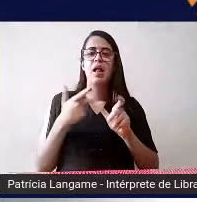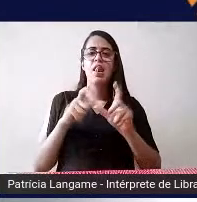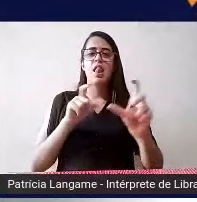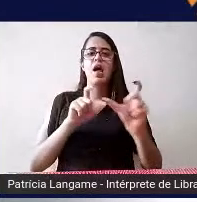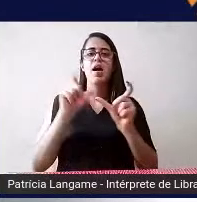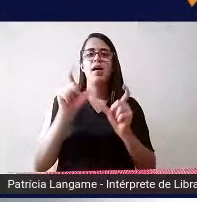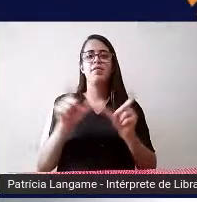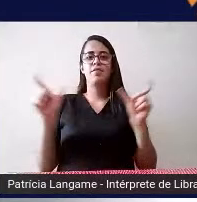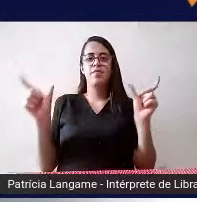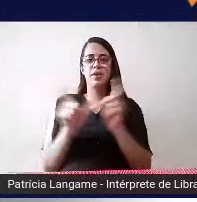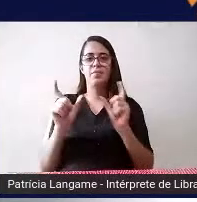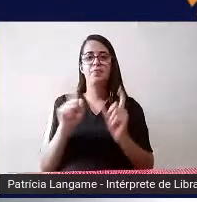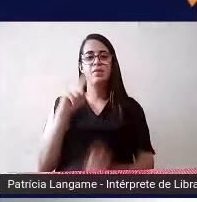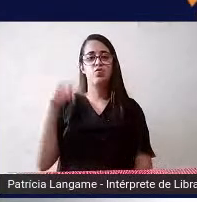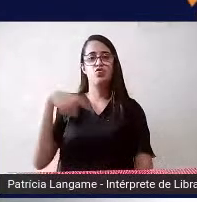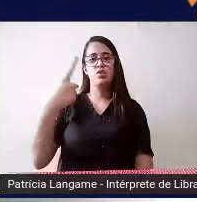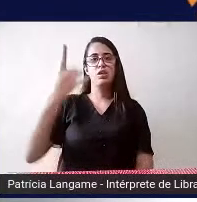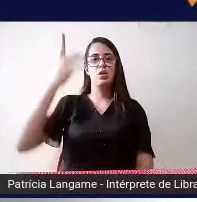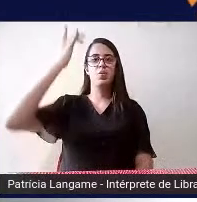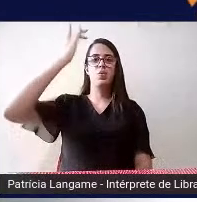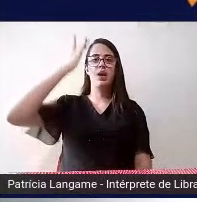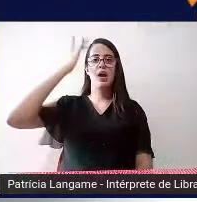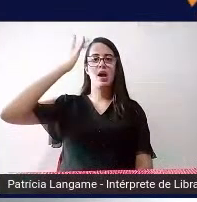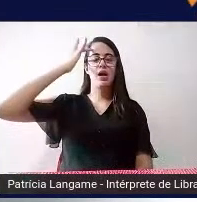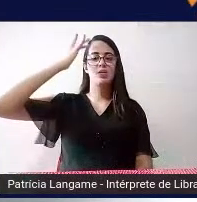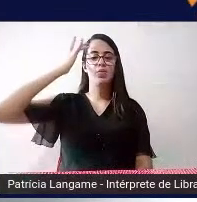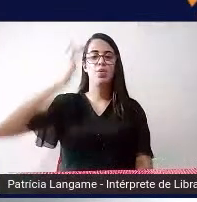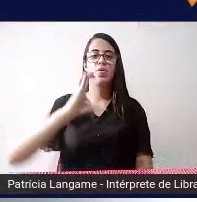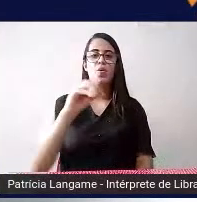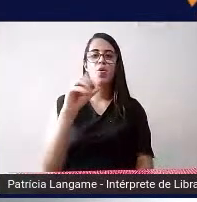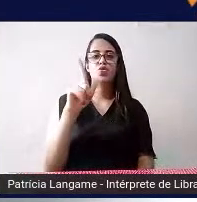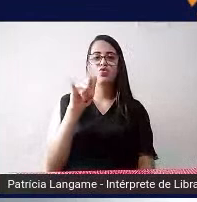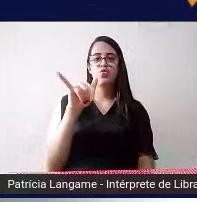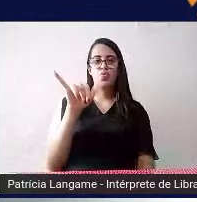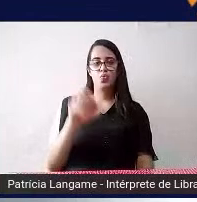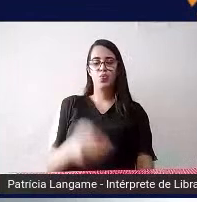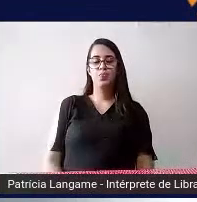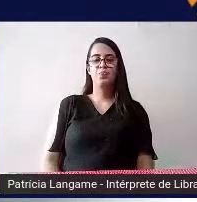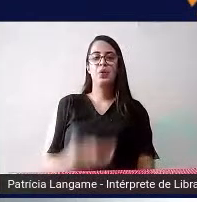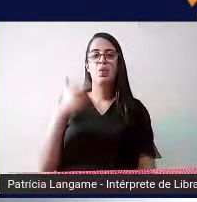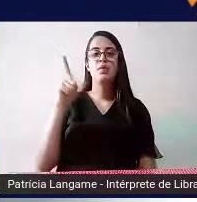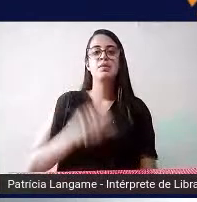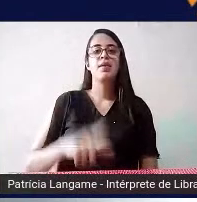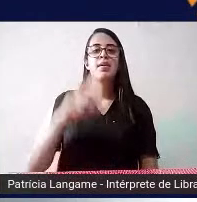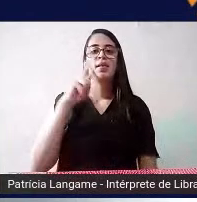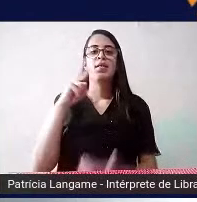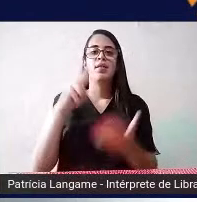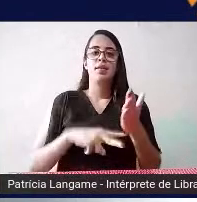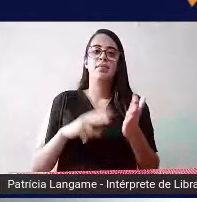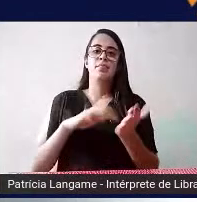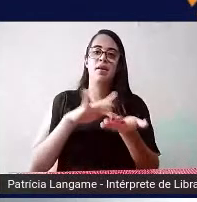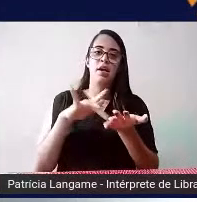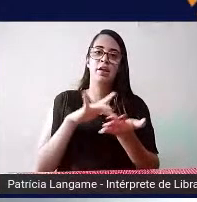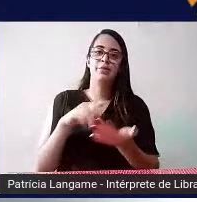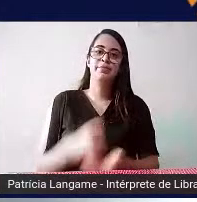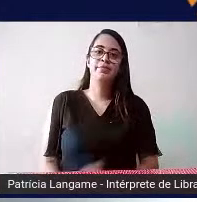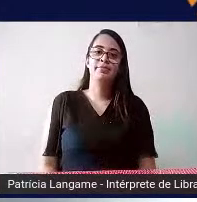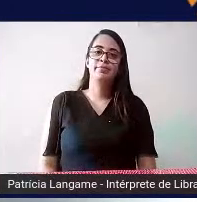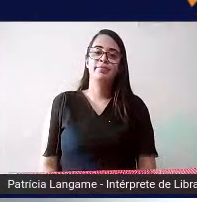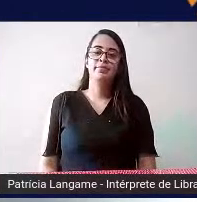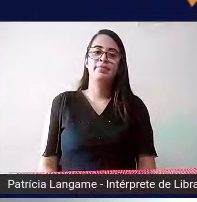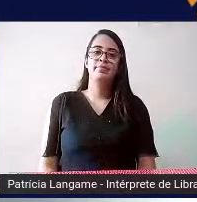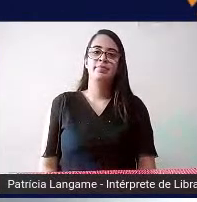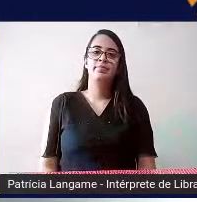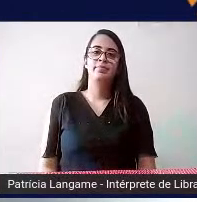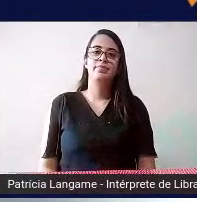de ter decorado digamos assim decorado esse código você é consegue ler em braile e a escrita